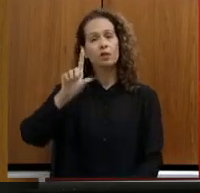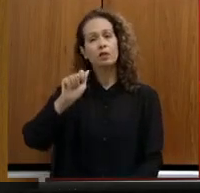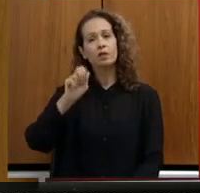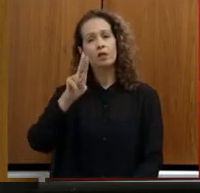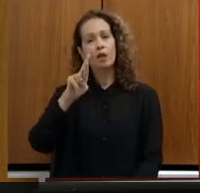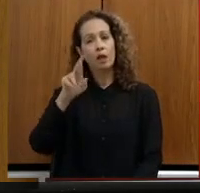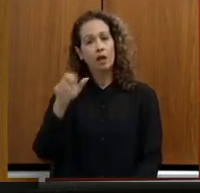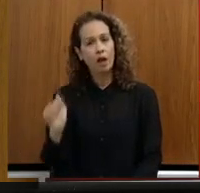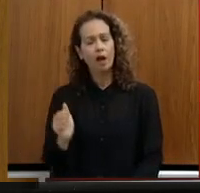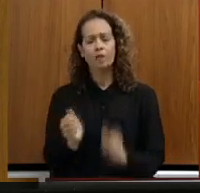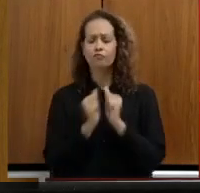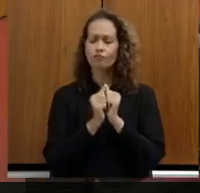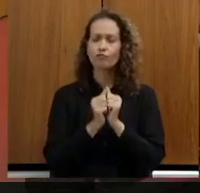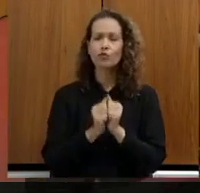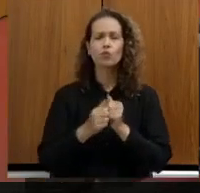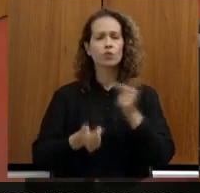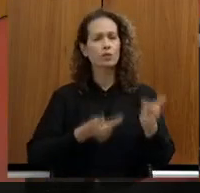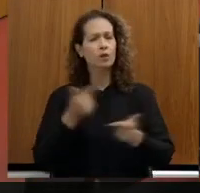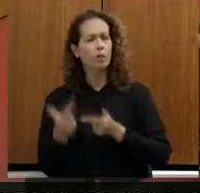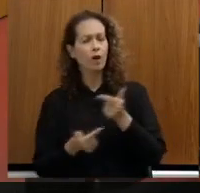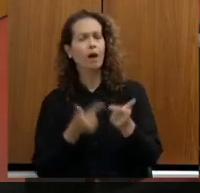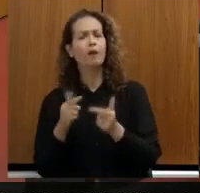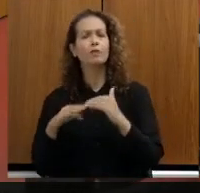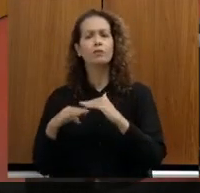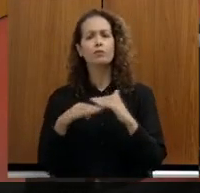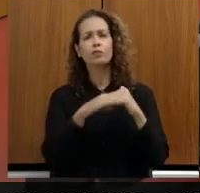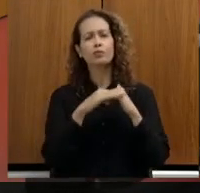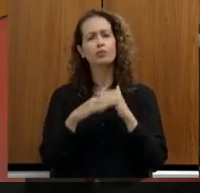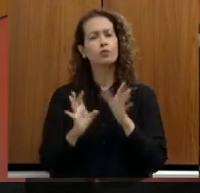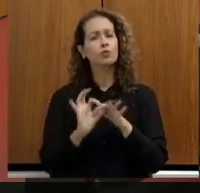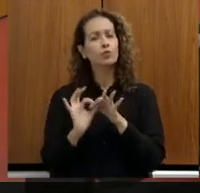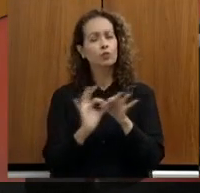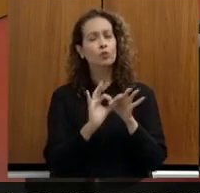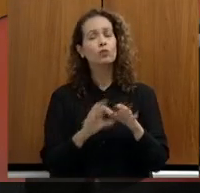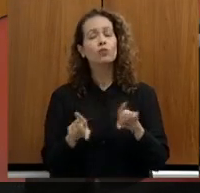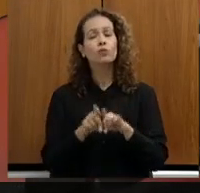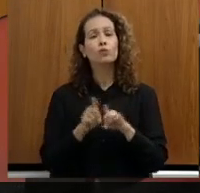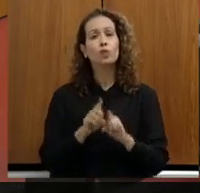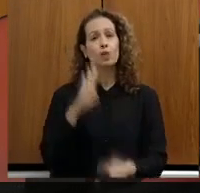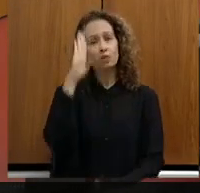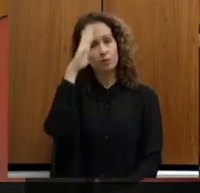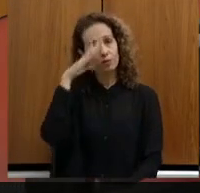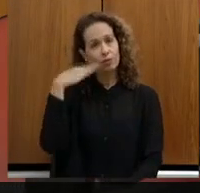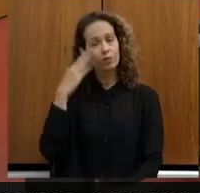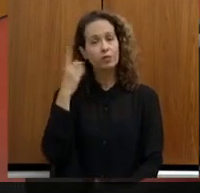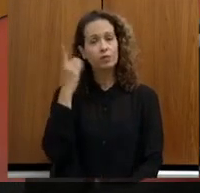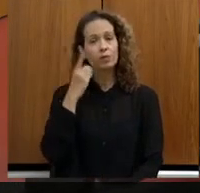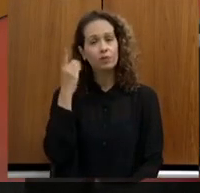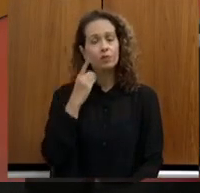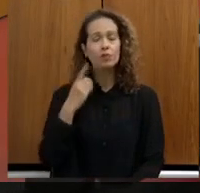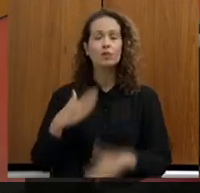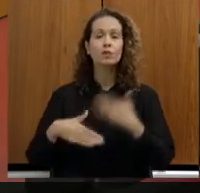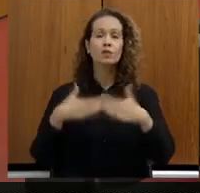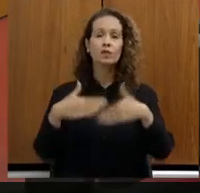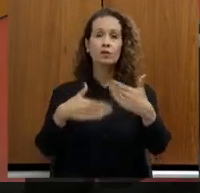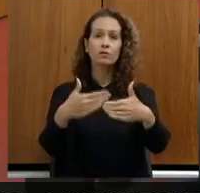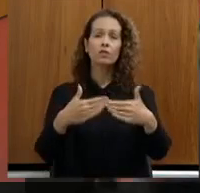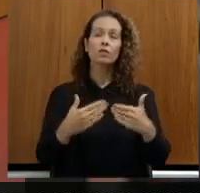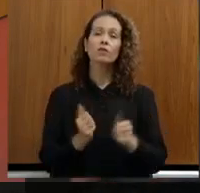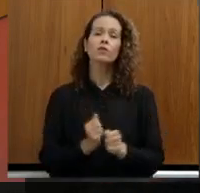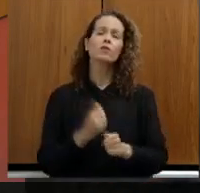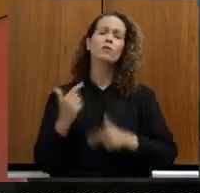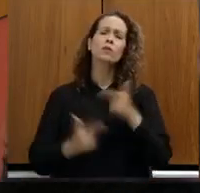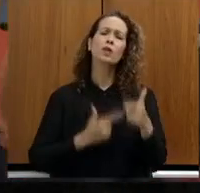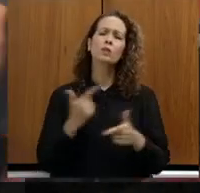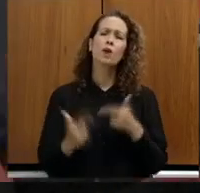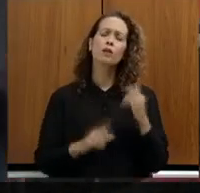parceira em muitos trabalhos, a deputada Beatriz, que desenvolve um trabalho brilhante